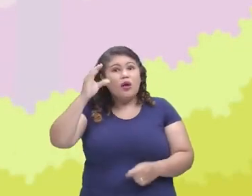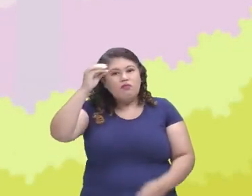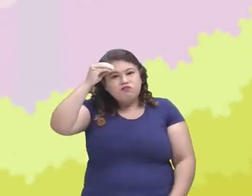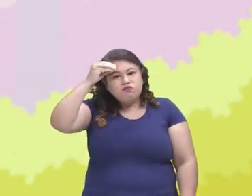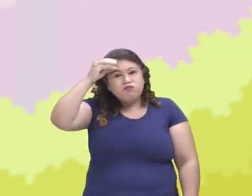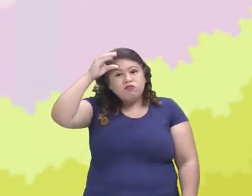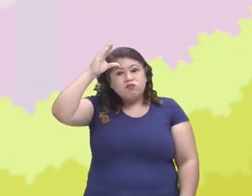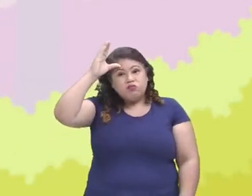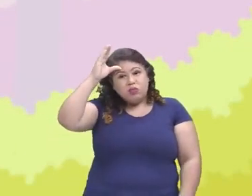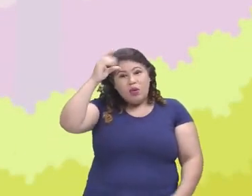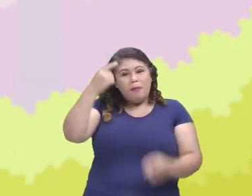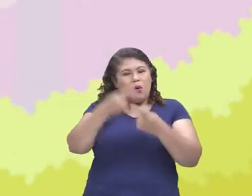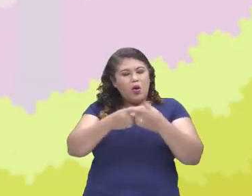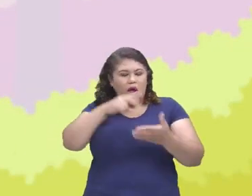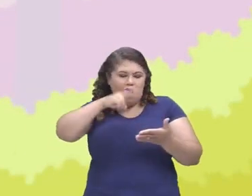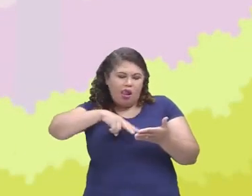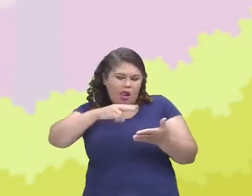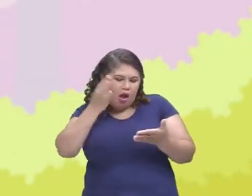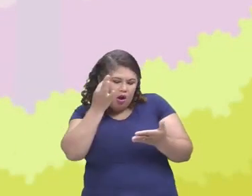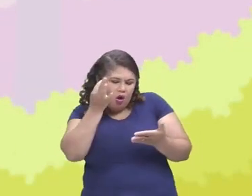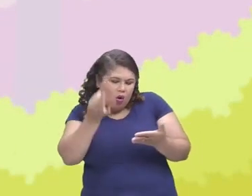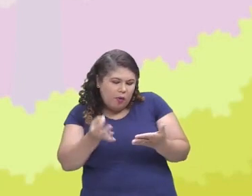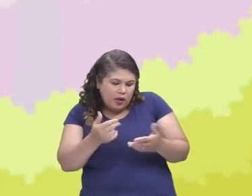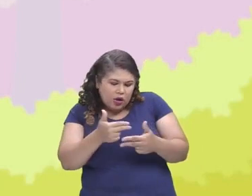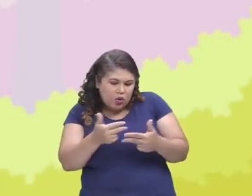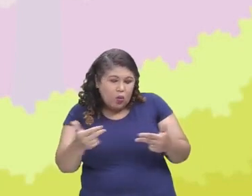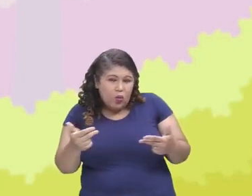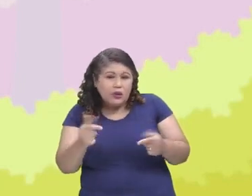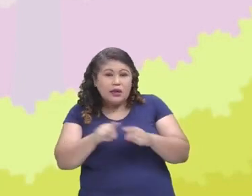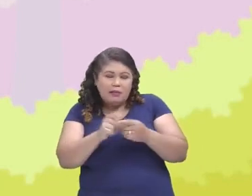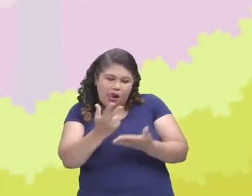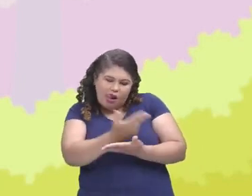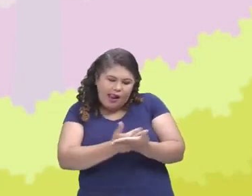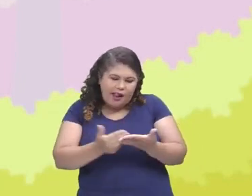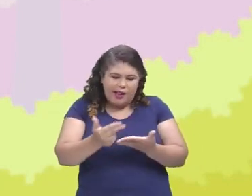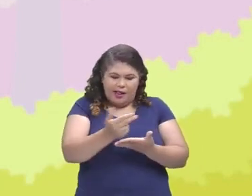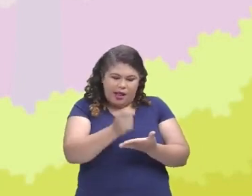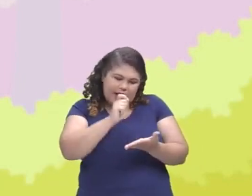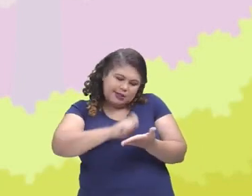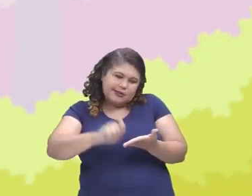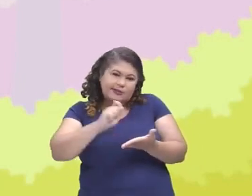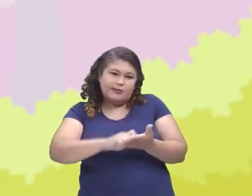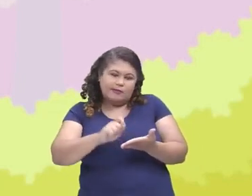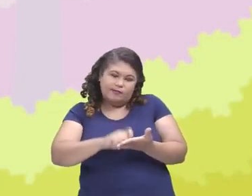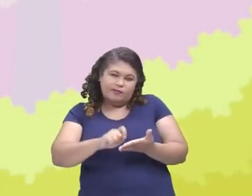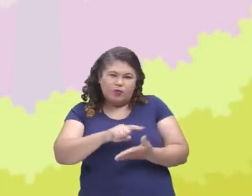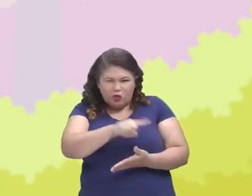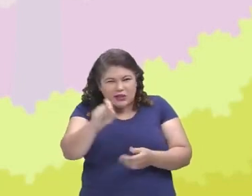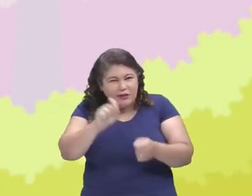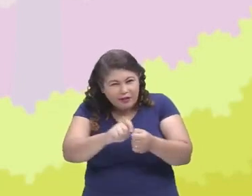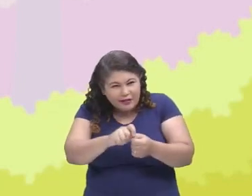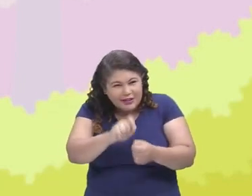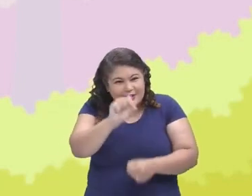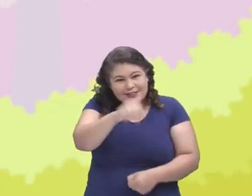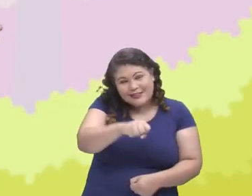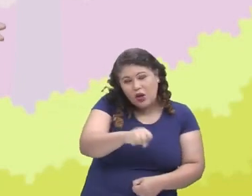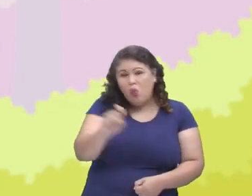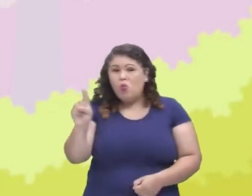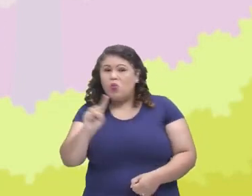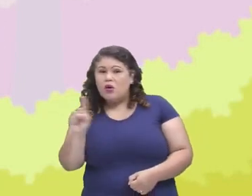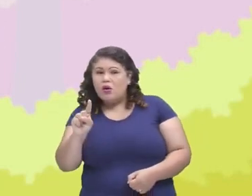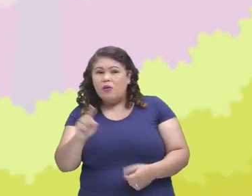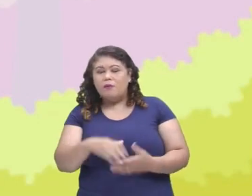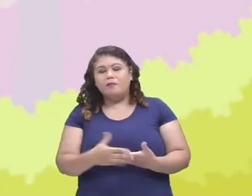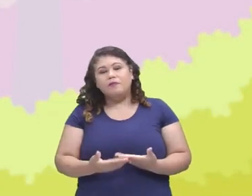compreendendo, riscando, desenhando, escrevendo. Sim ou não, crianças? Os seus pais,